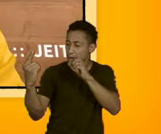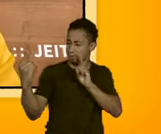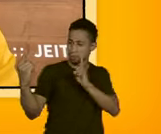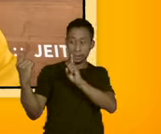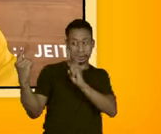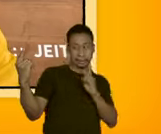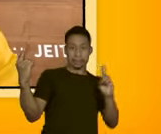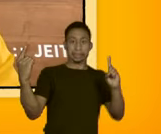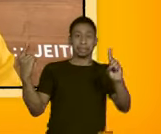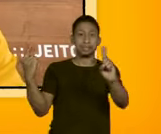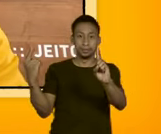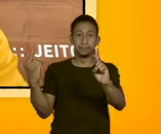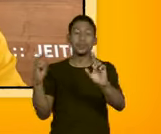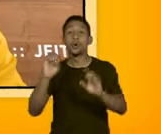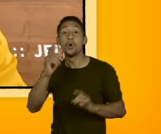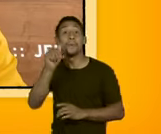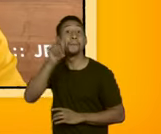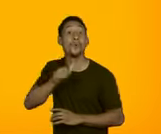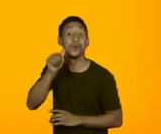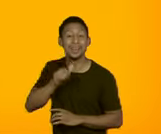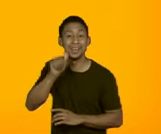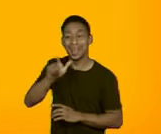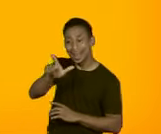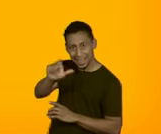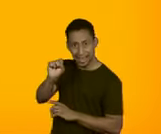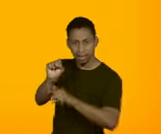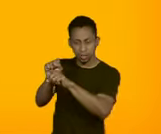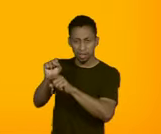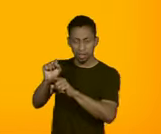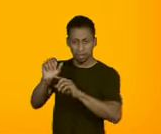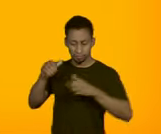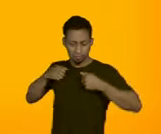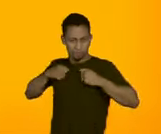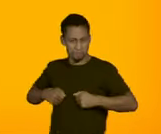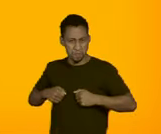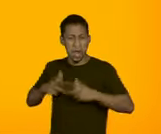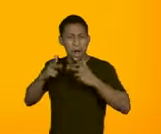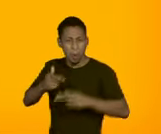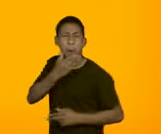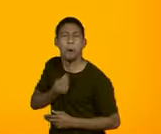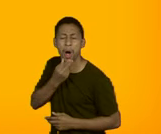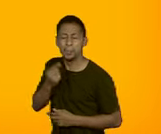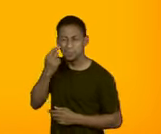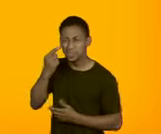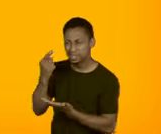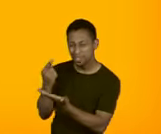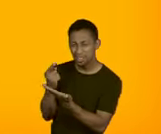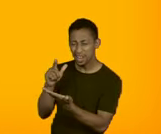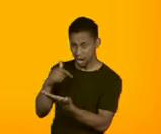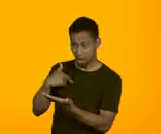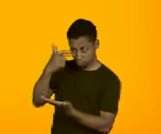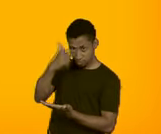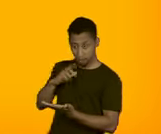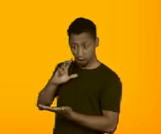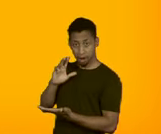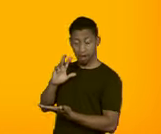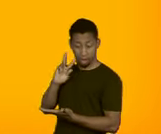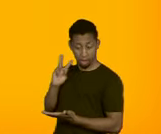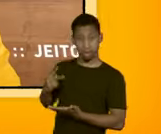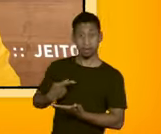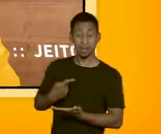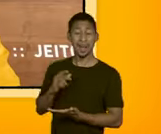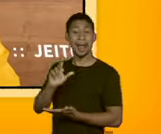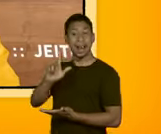mulher lésbica, de uma forma masculinizada, a mesma coisa. Eu vou achar que a única forma, a única maneira de eu ser uma mulher lésbica é dessa